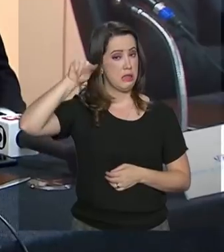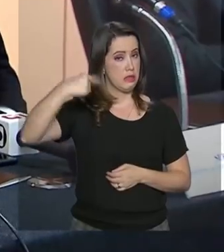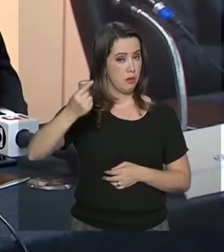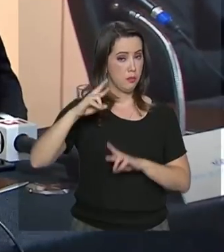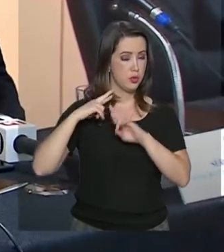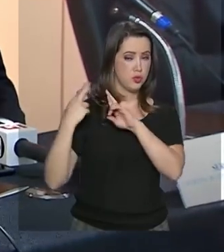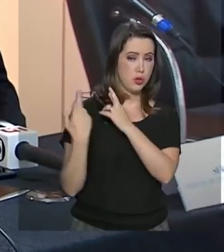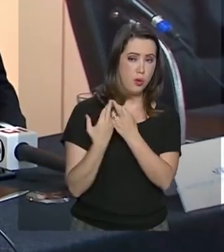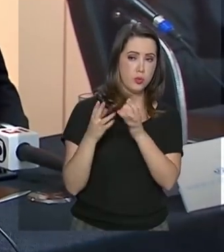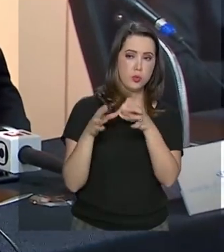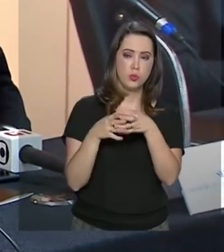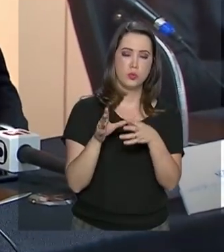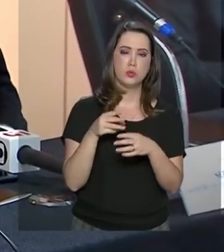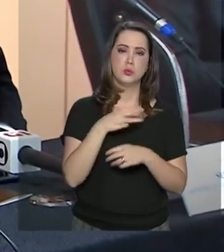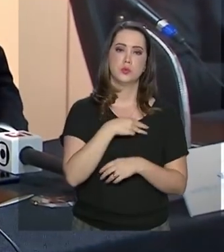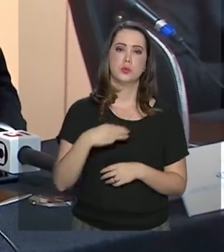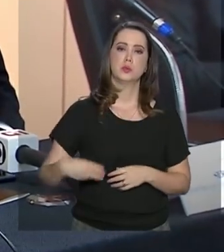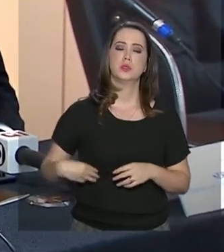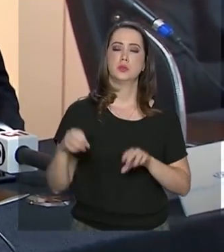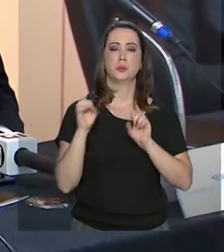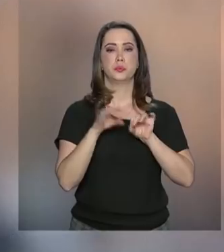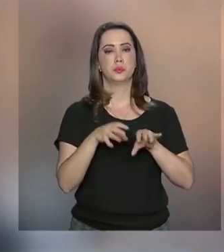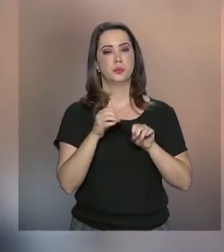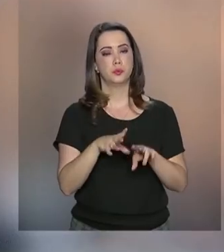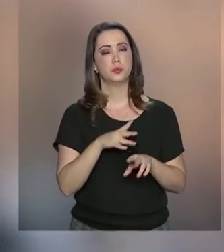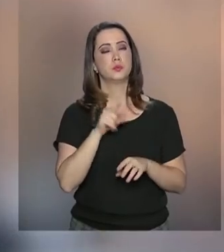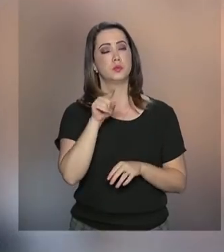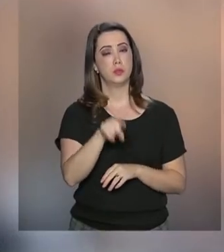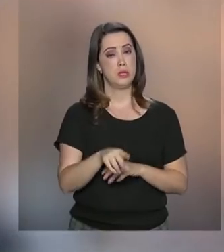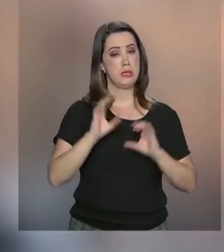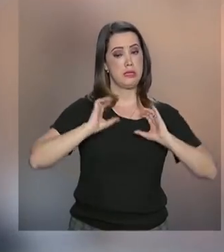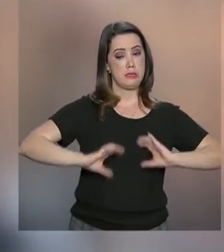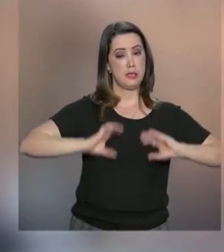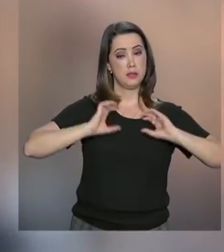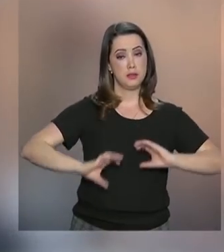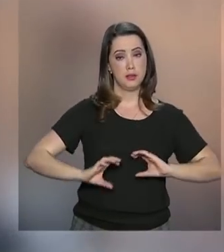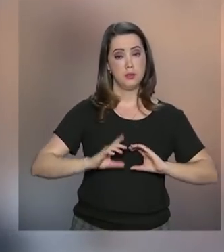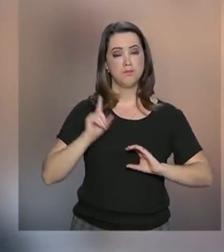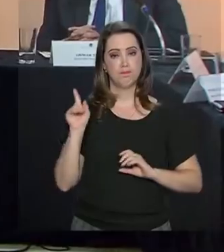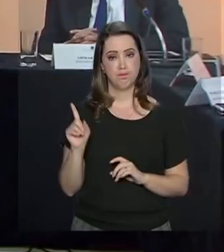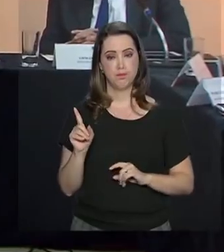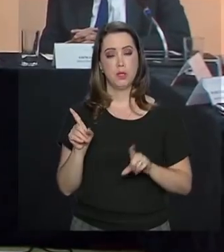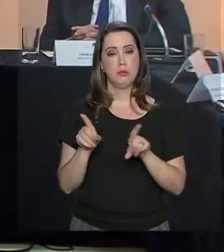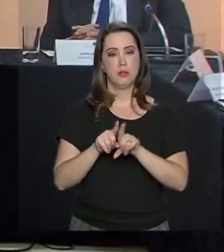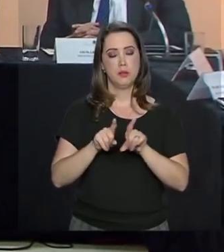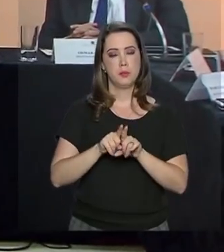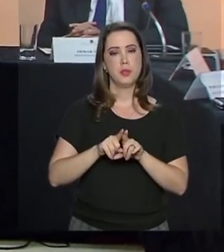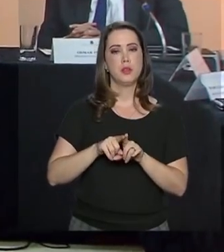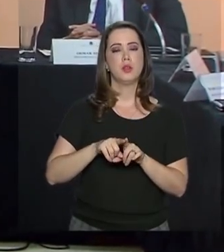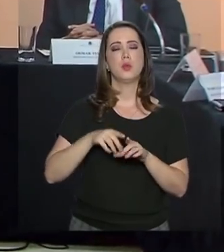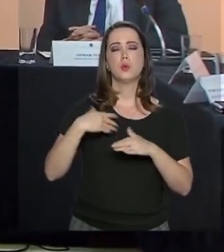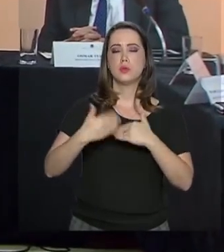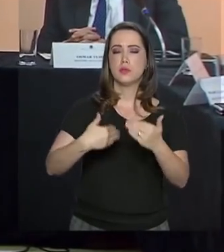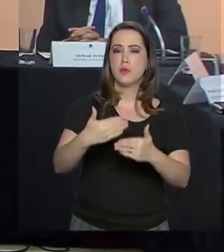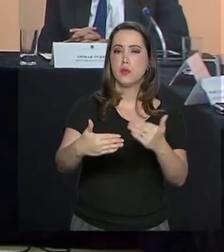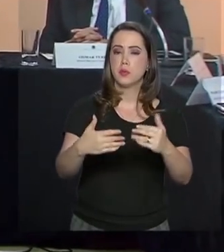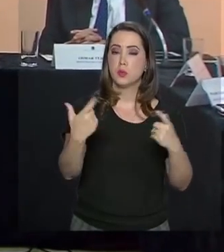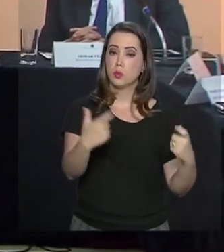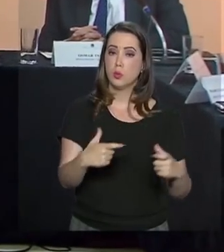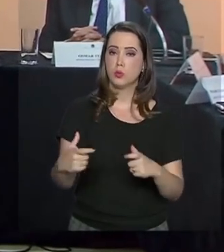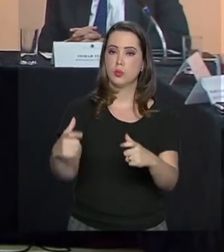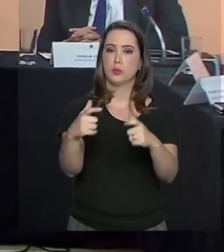de se reunir com os ministros da Educação, Ricardo Vélez, da cidadania, Osmar Terra, e do desenvolvimento regional,